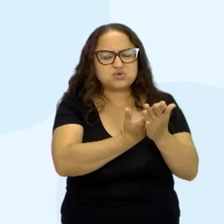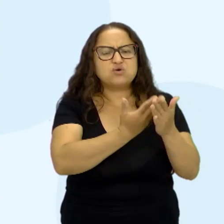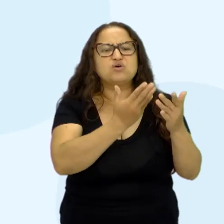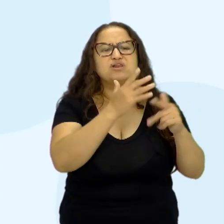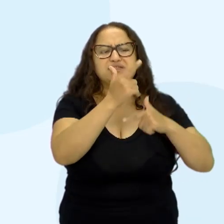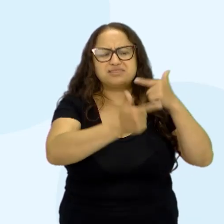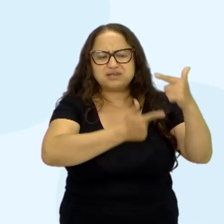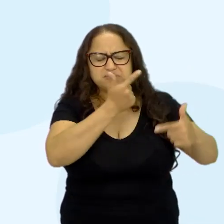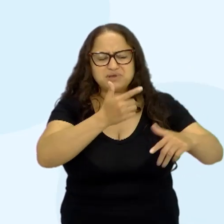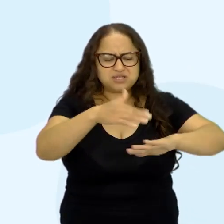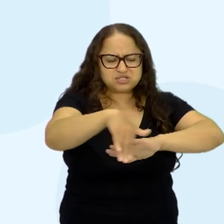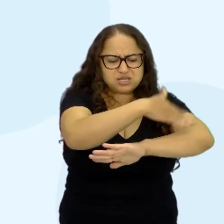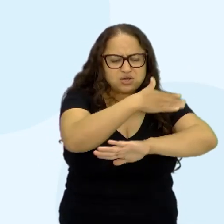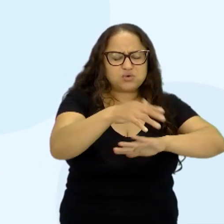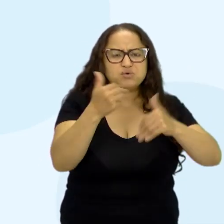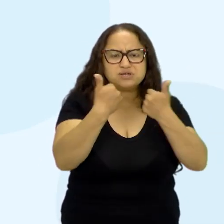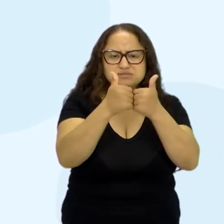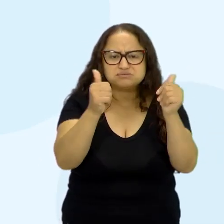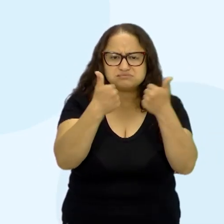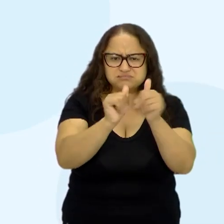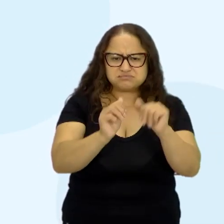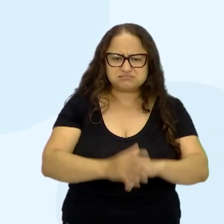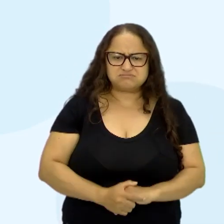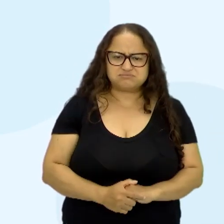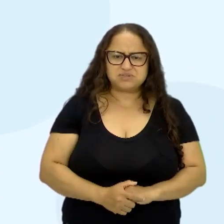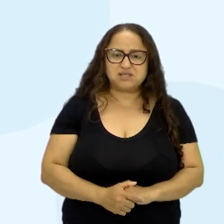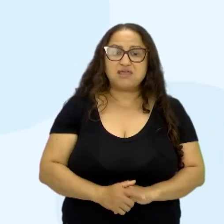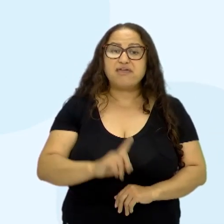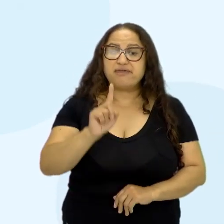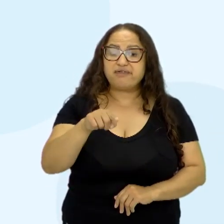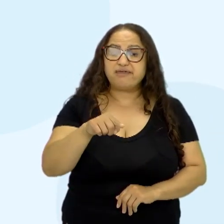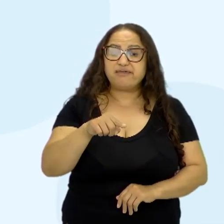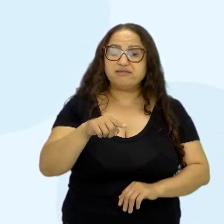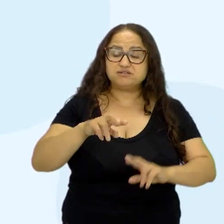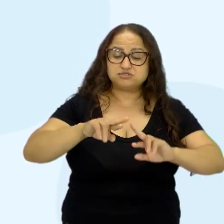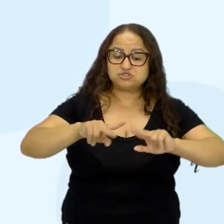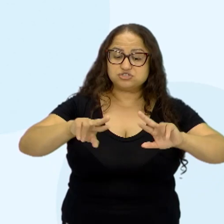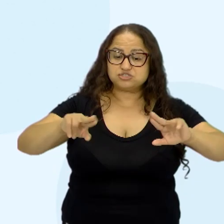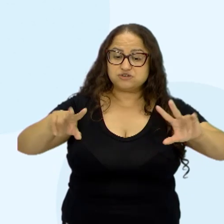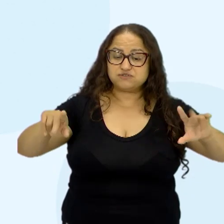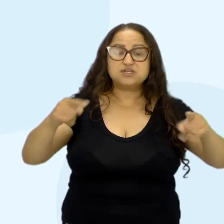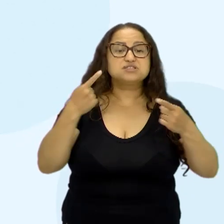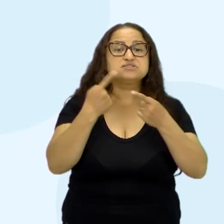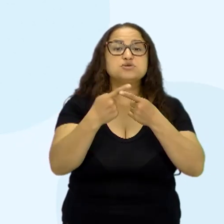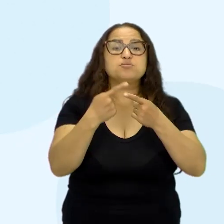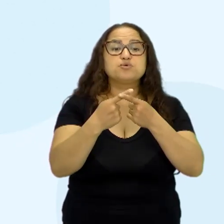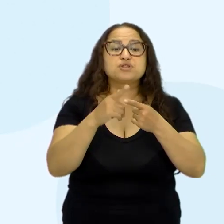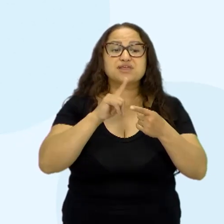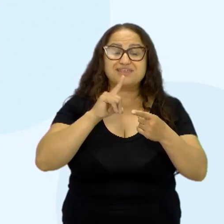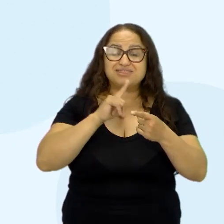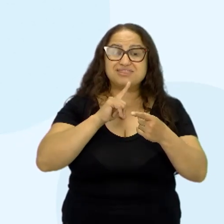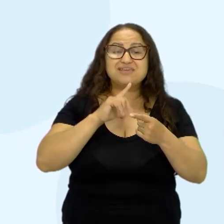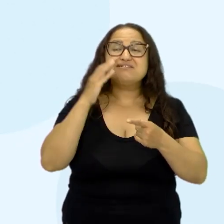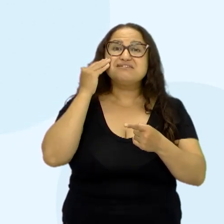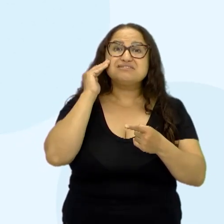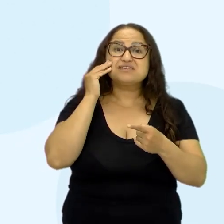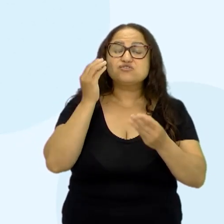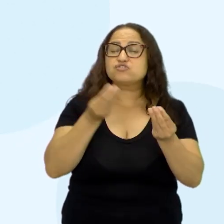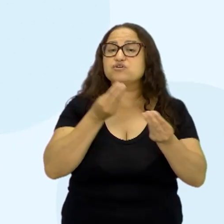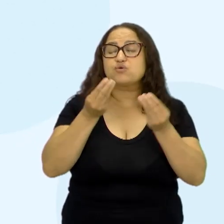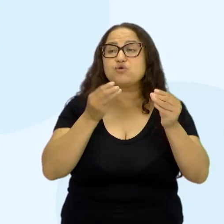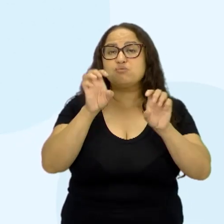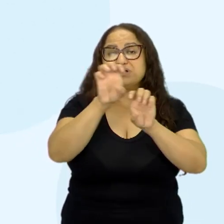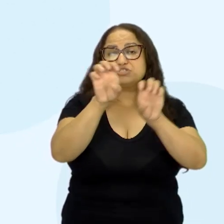nas ruas, no transporte público. É multirelacional, então, porque deve ser entendida na estrutura